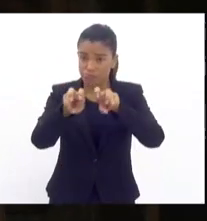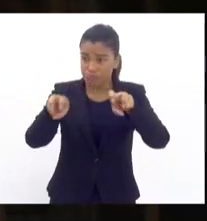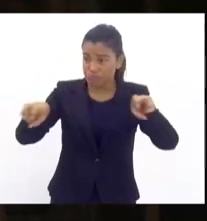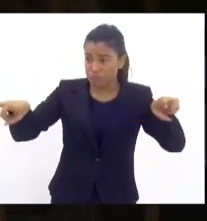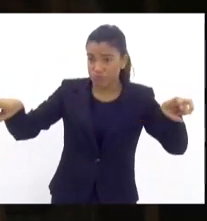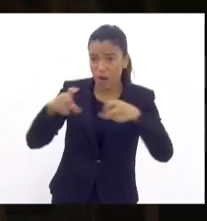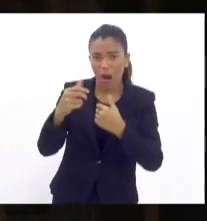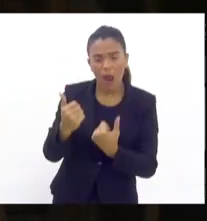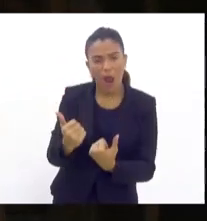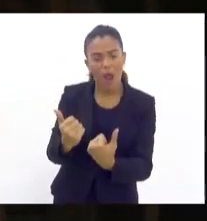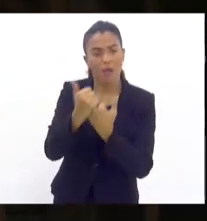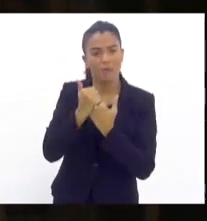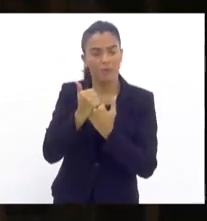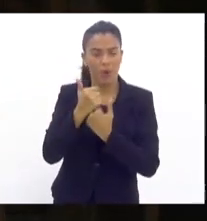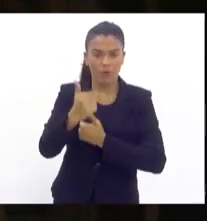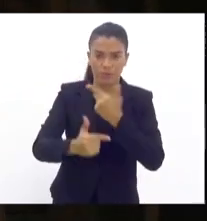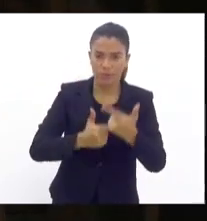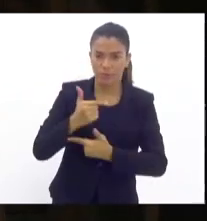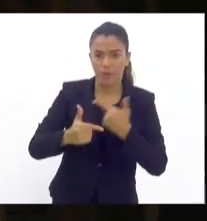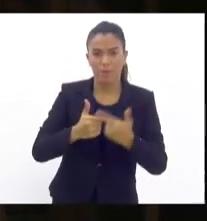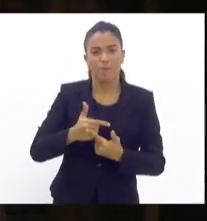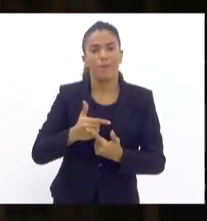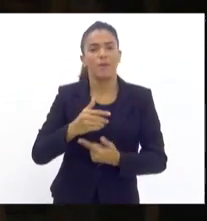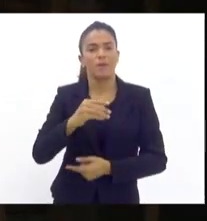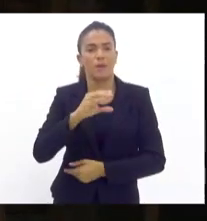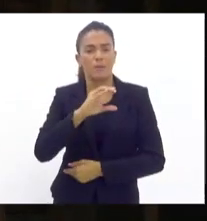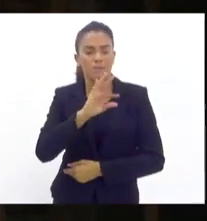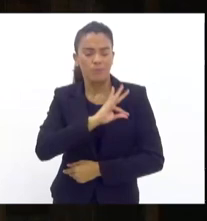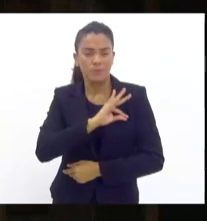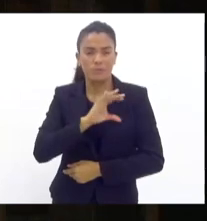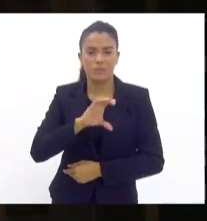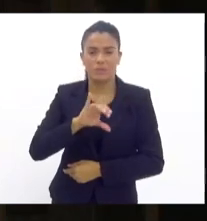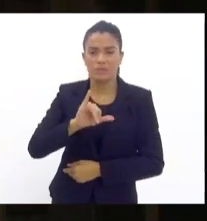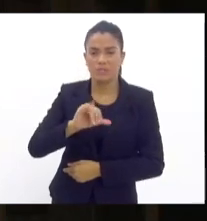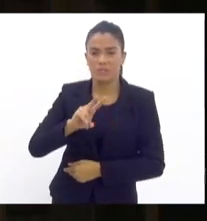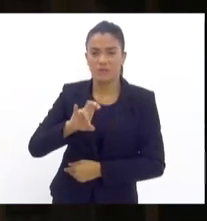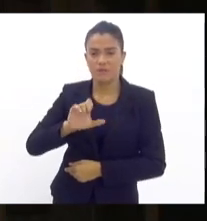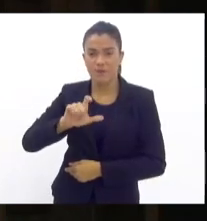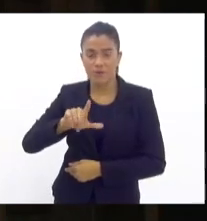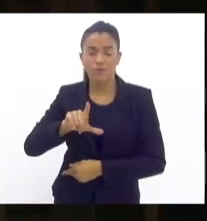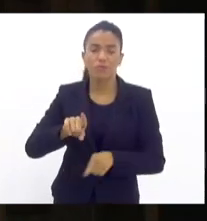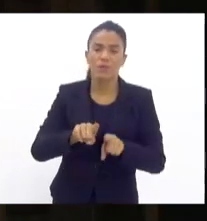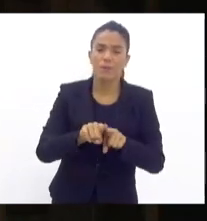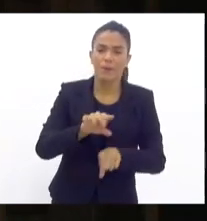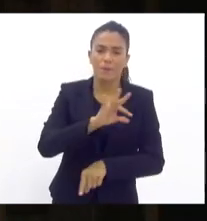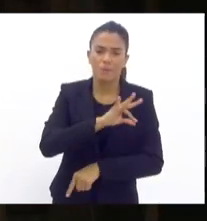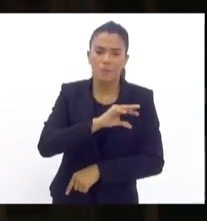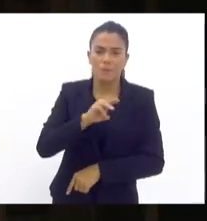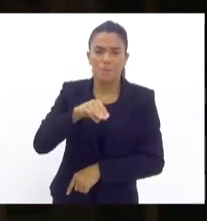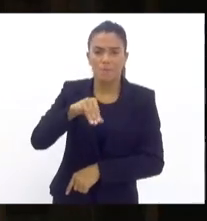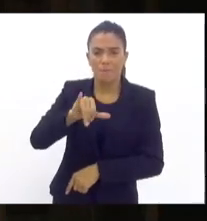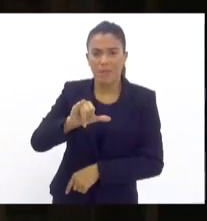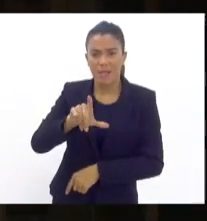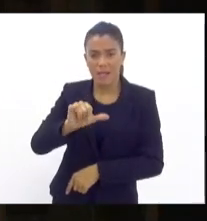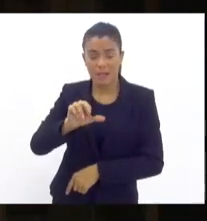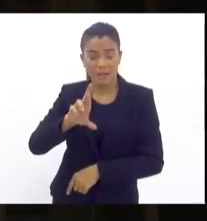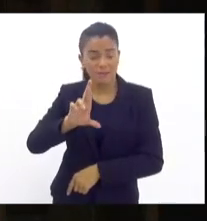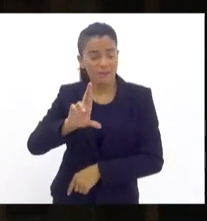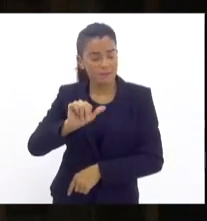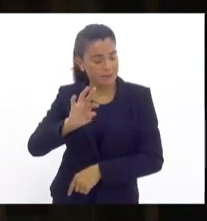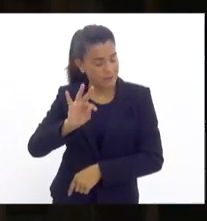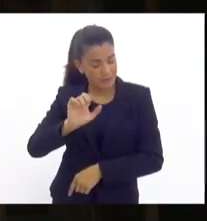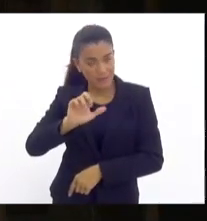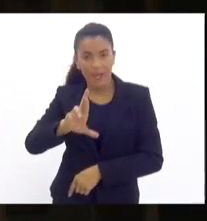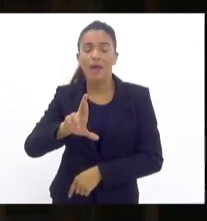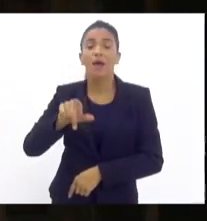civil, da polícia militar, o bom trabalho que é realizado, e esse apoio de vocês é muito importante para que a gente continue